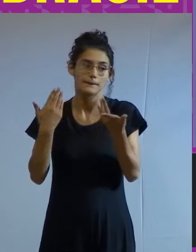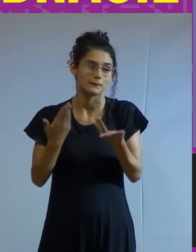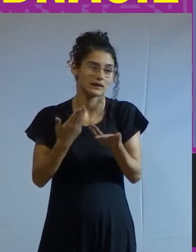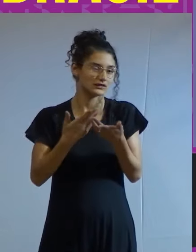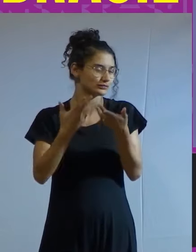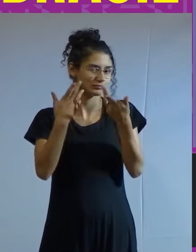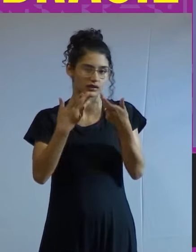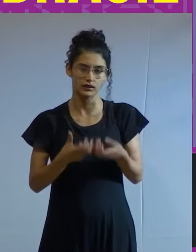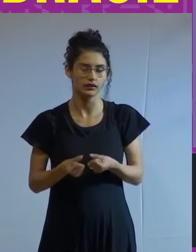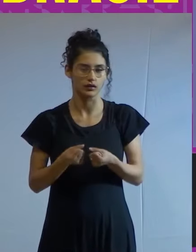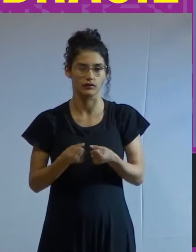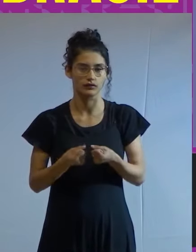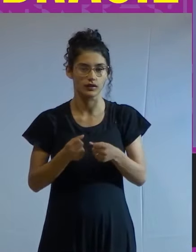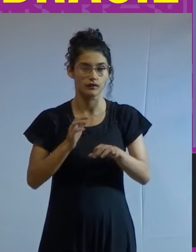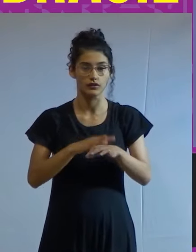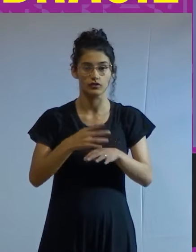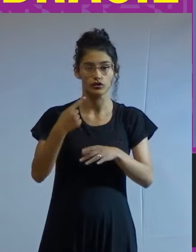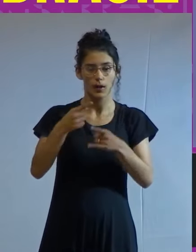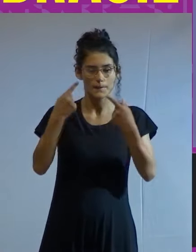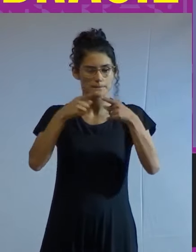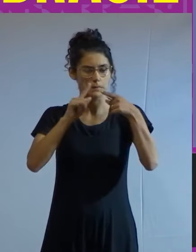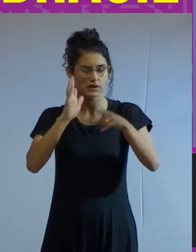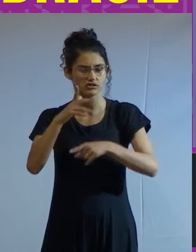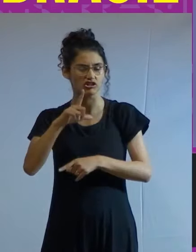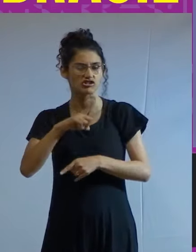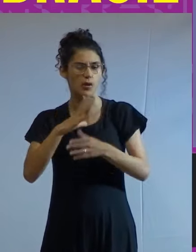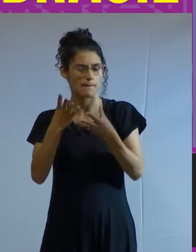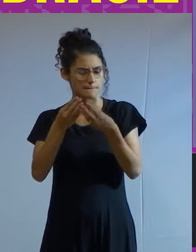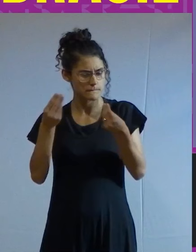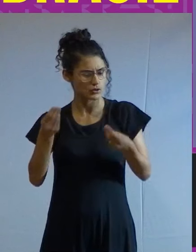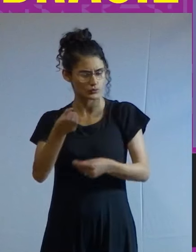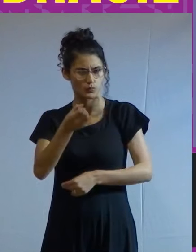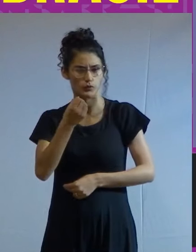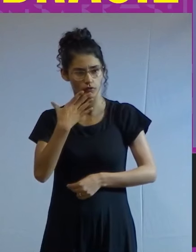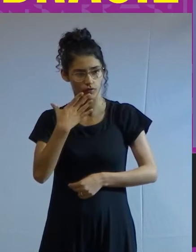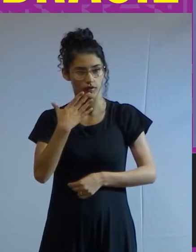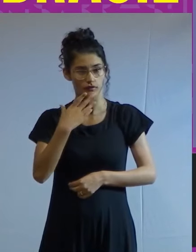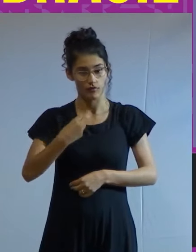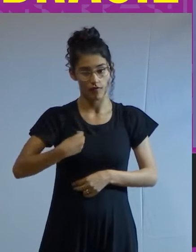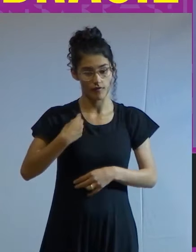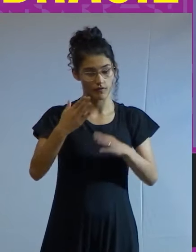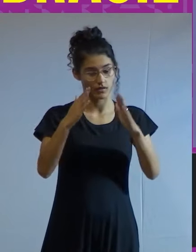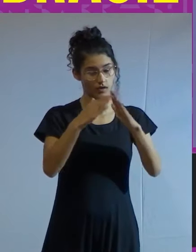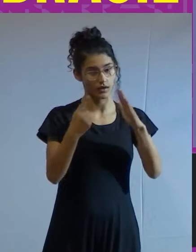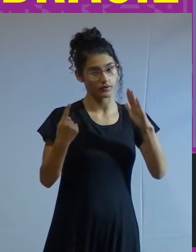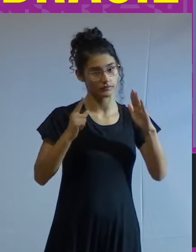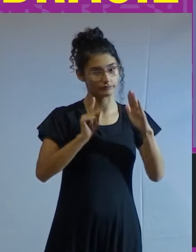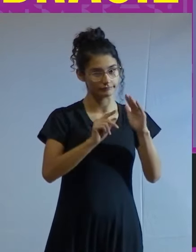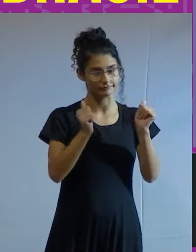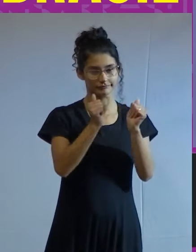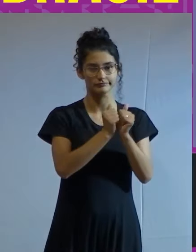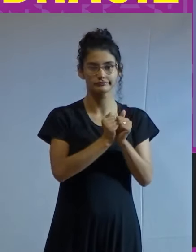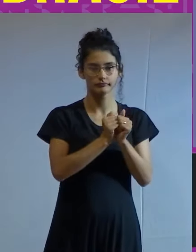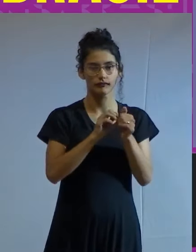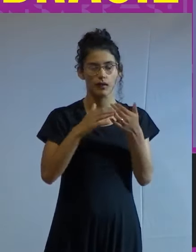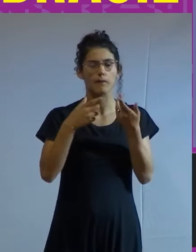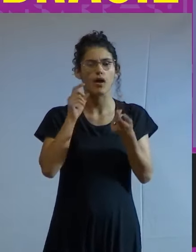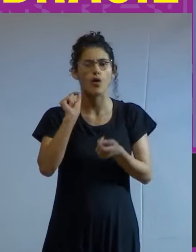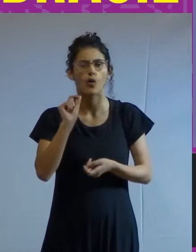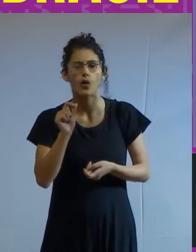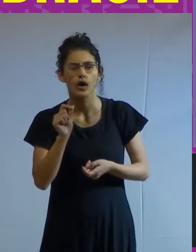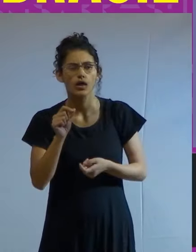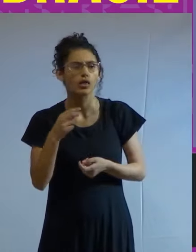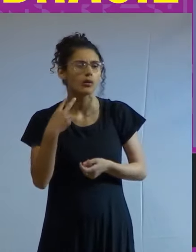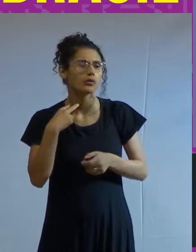negava, jogando-lhe na cara que já havia sido muito generosa em deixá-lo viver em sua casa. Mais do que isso,